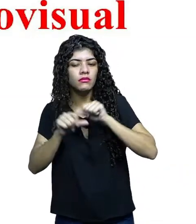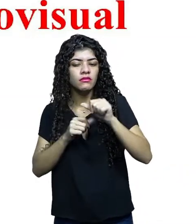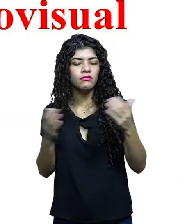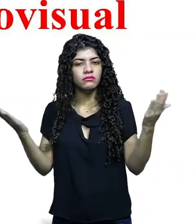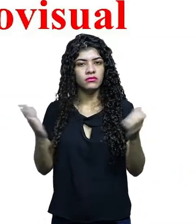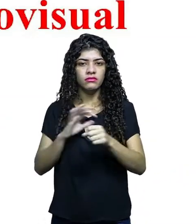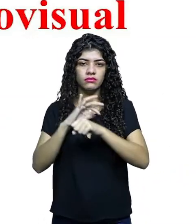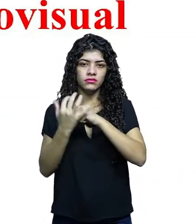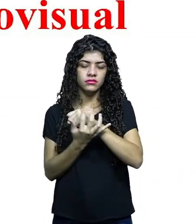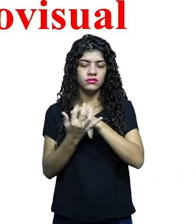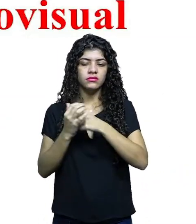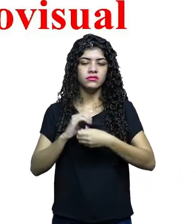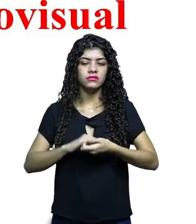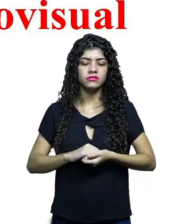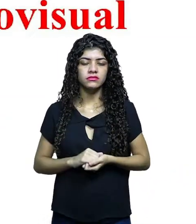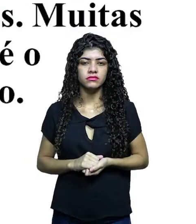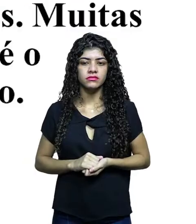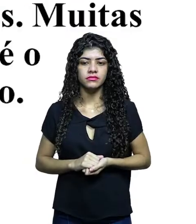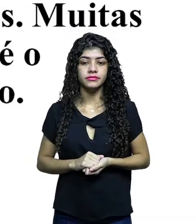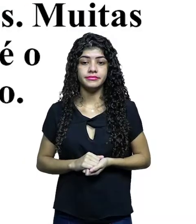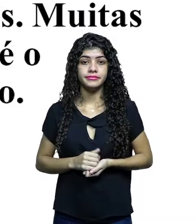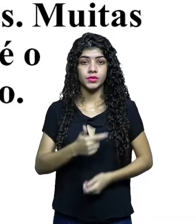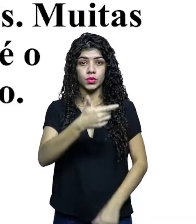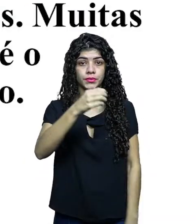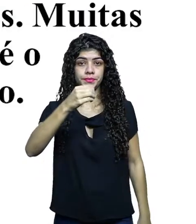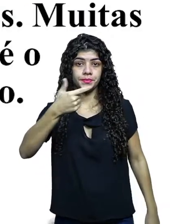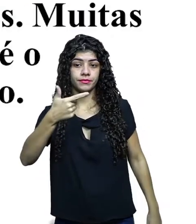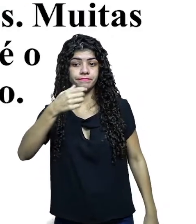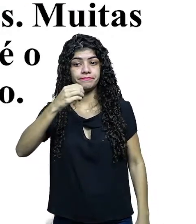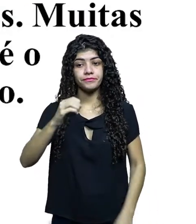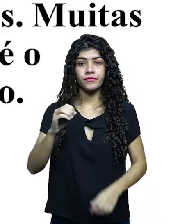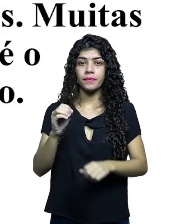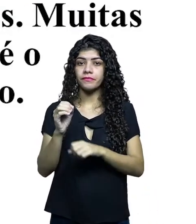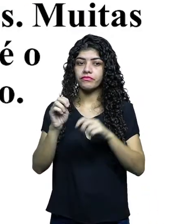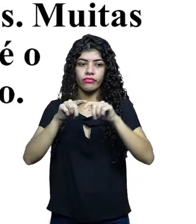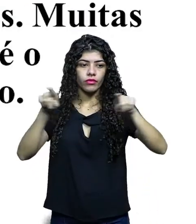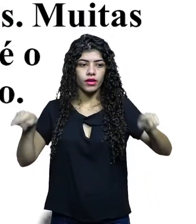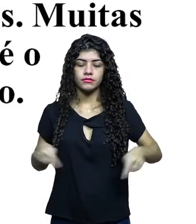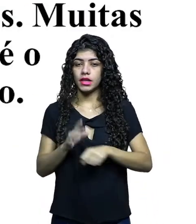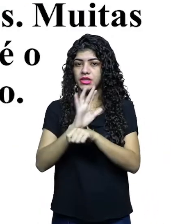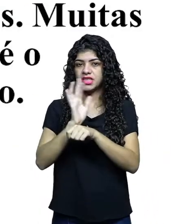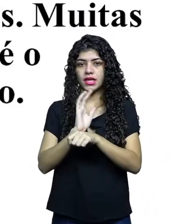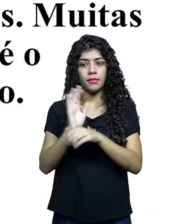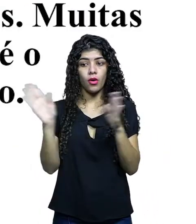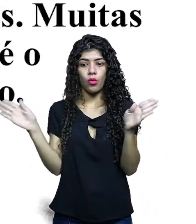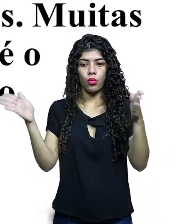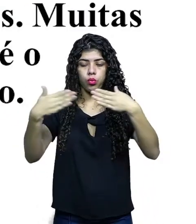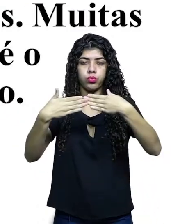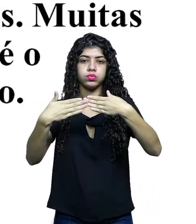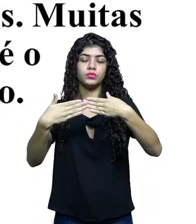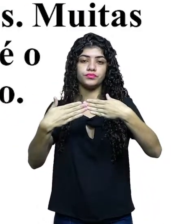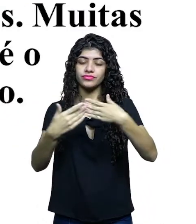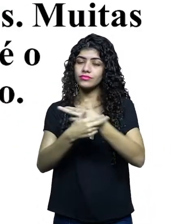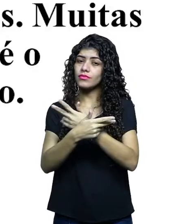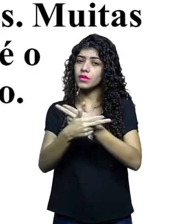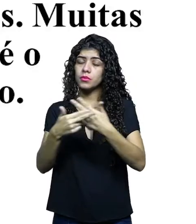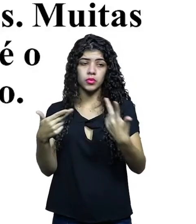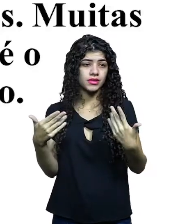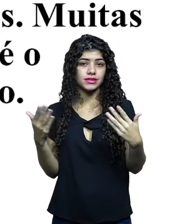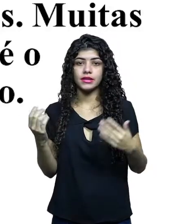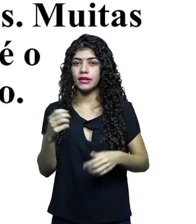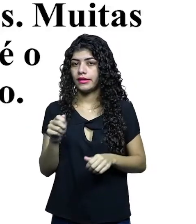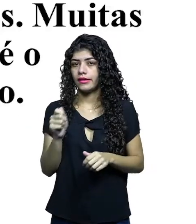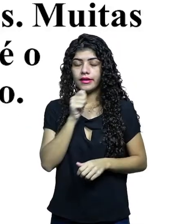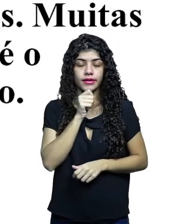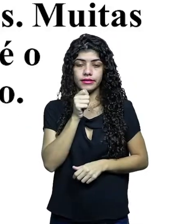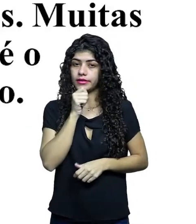mercado audiovisual com a pandemia? Em 2020, salas de cinema no mundo inteiro tiveram que ficar fechadas. Muitas